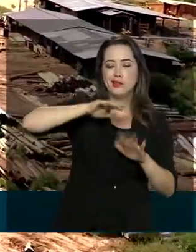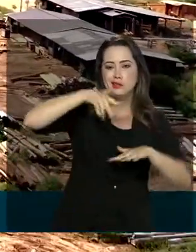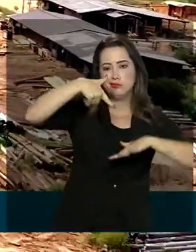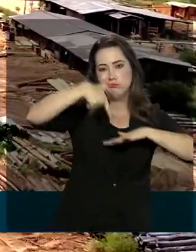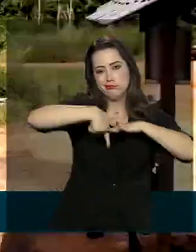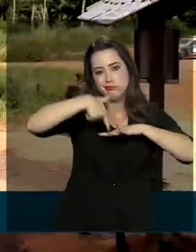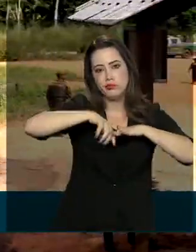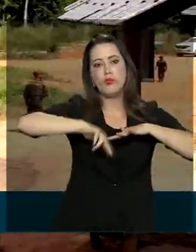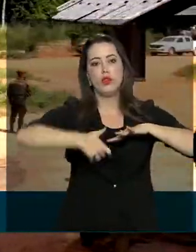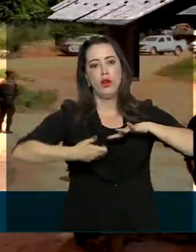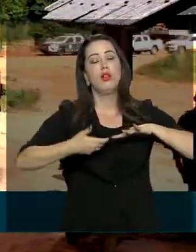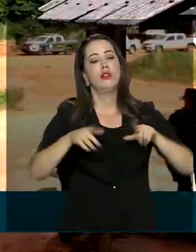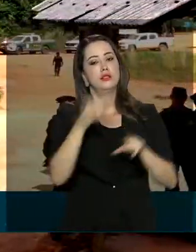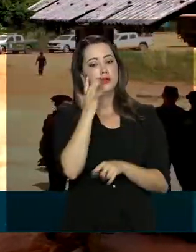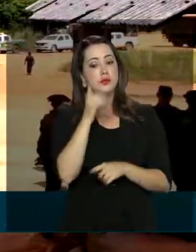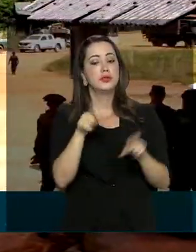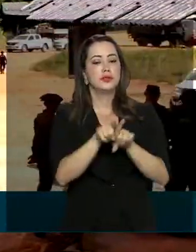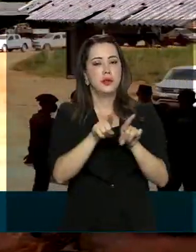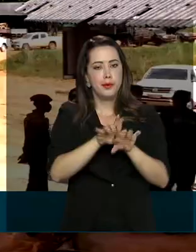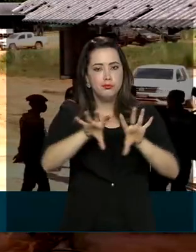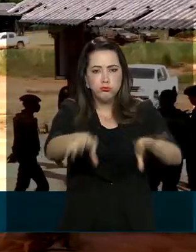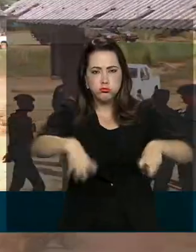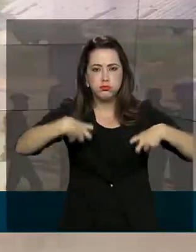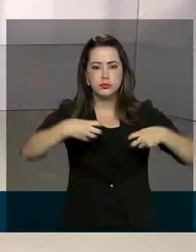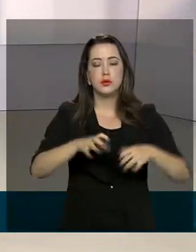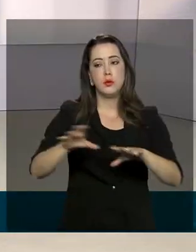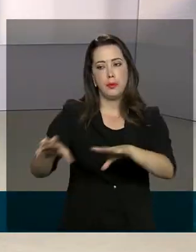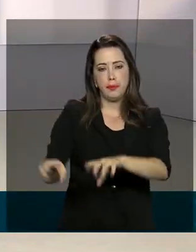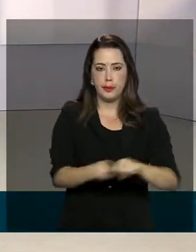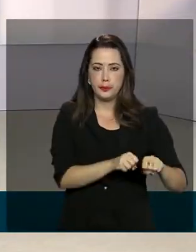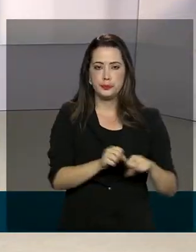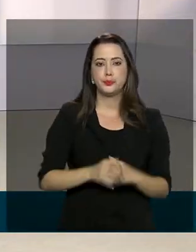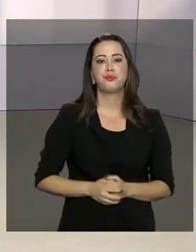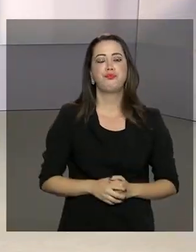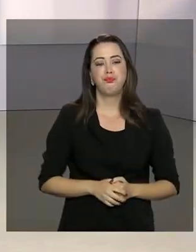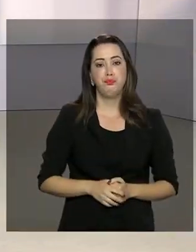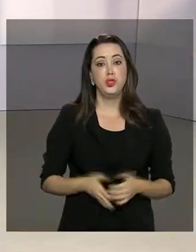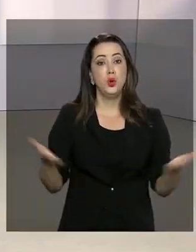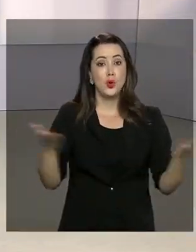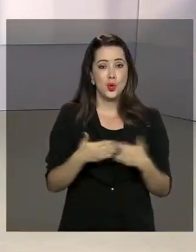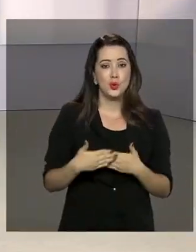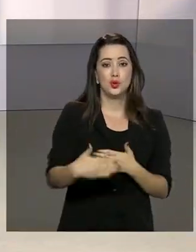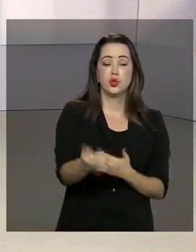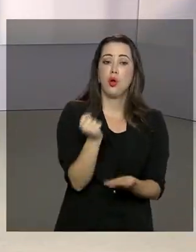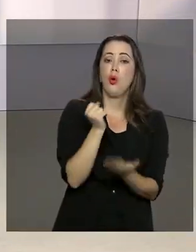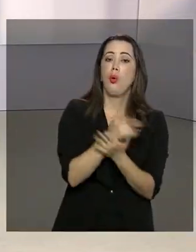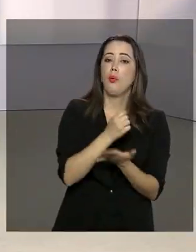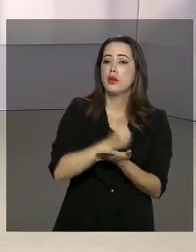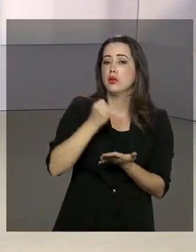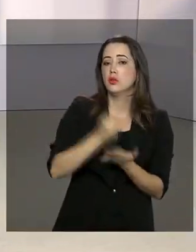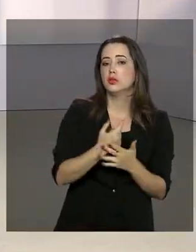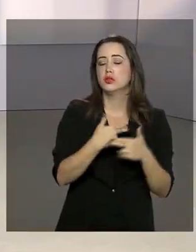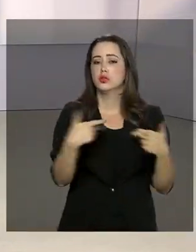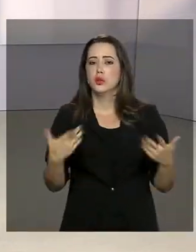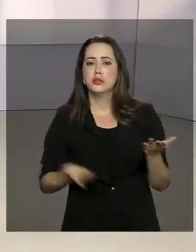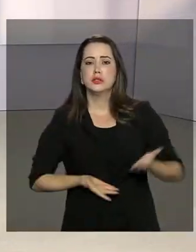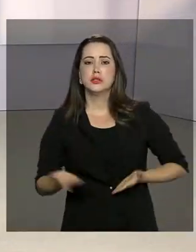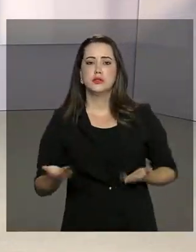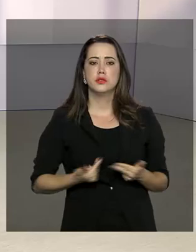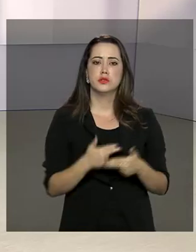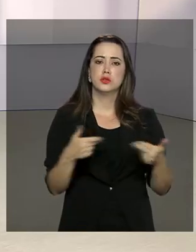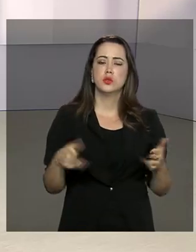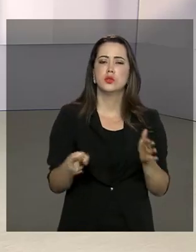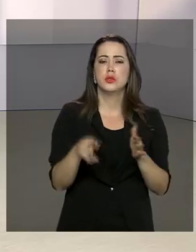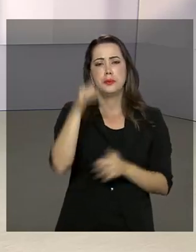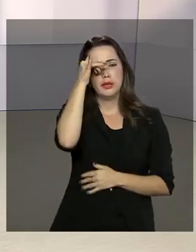madeira ilegal também foram apreendidos. E a partir de hoje, a compra e a contratação de bens, serviços e